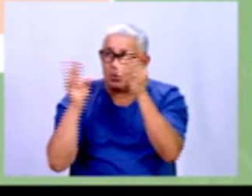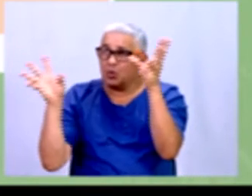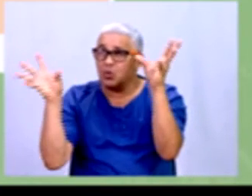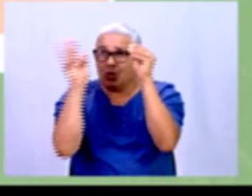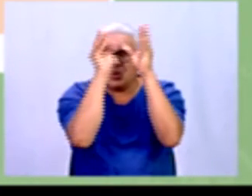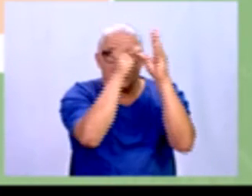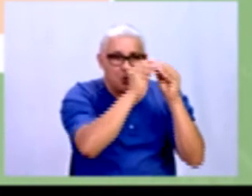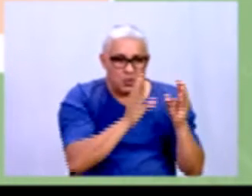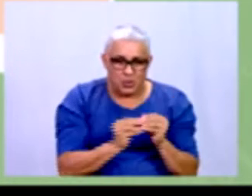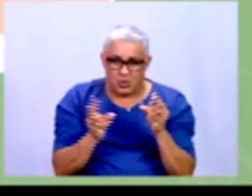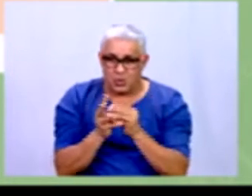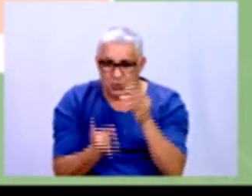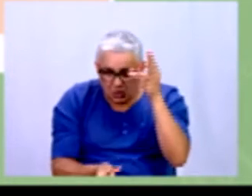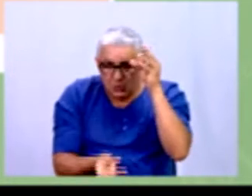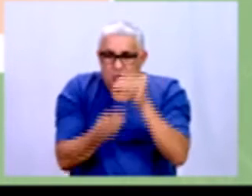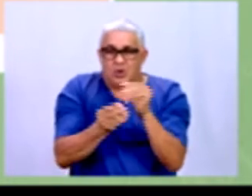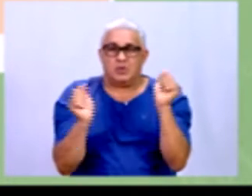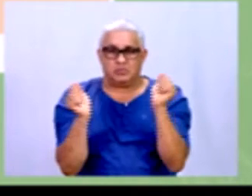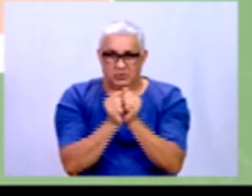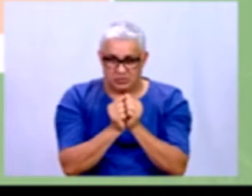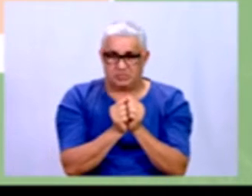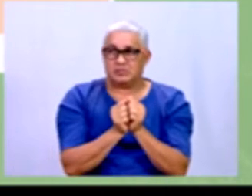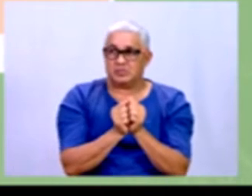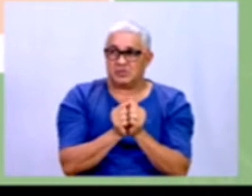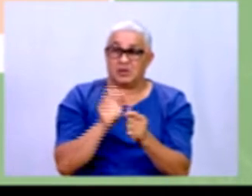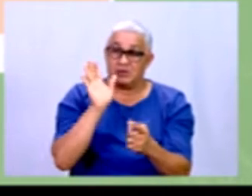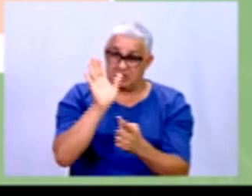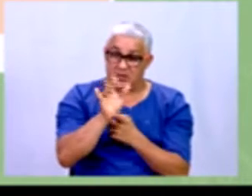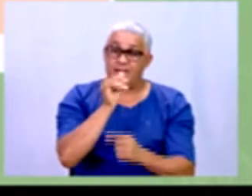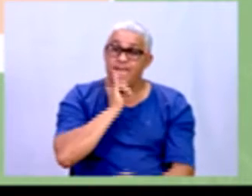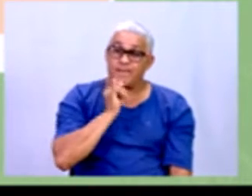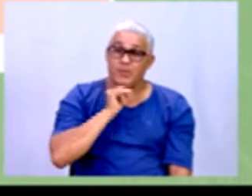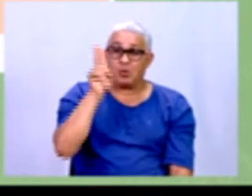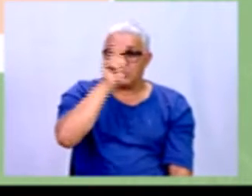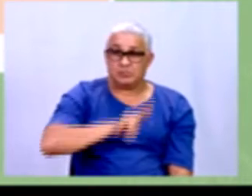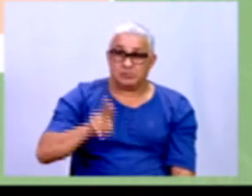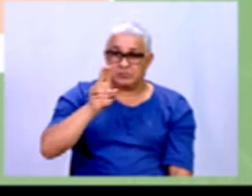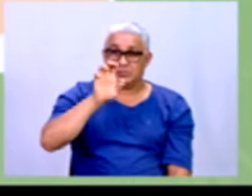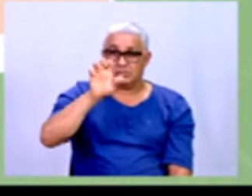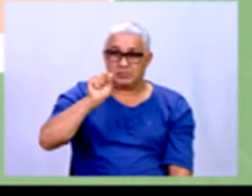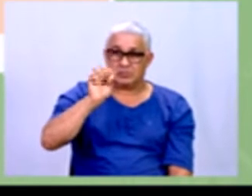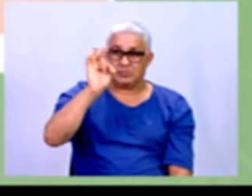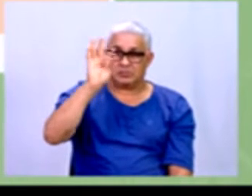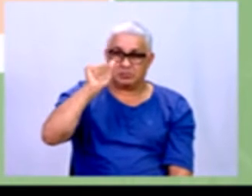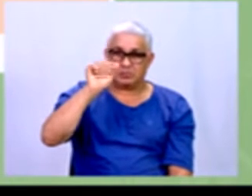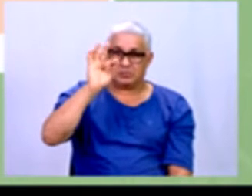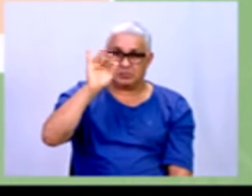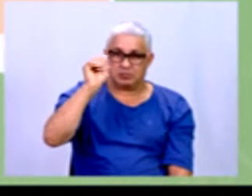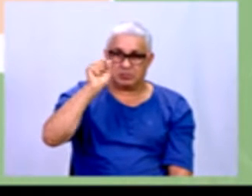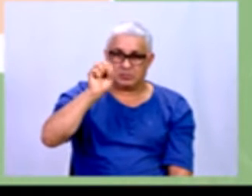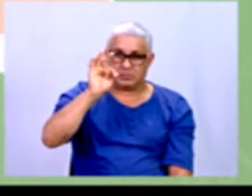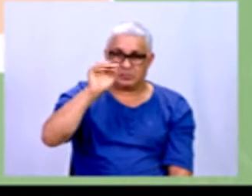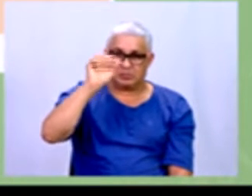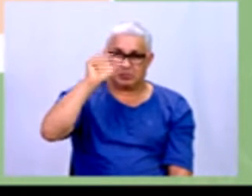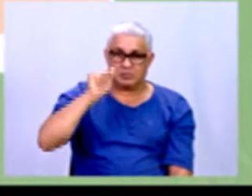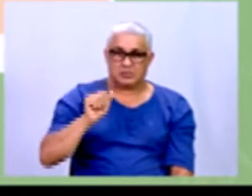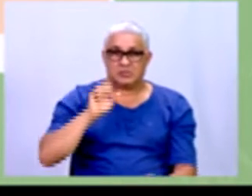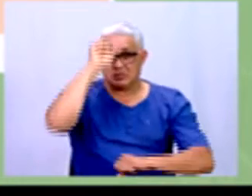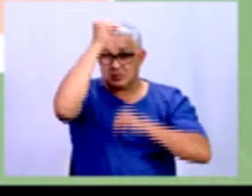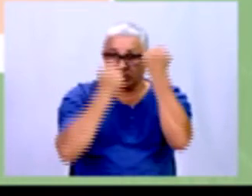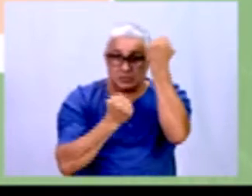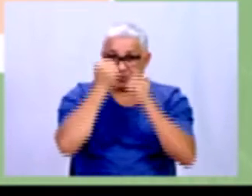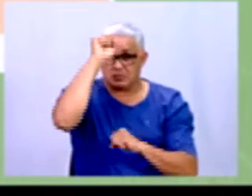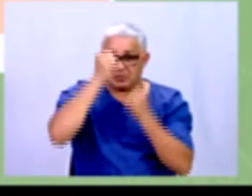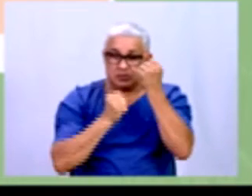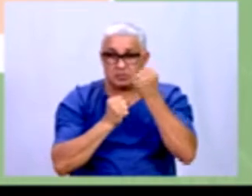isolado, tá? Pessoal, aqui um exemplo de usos da estatística. Na indústria, aplicações,